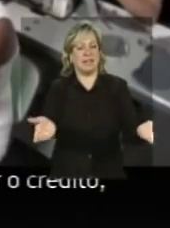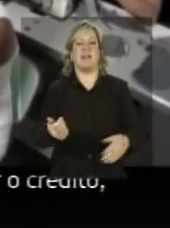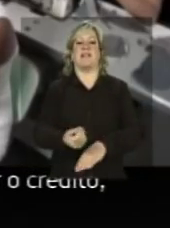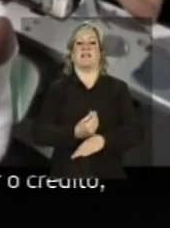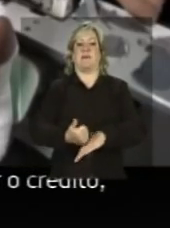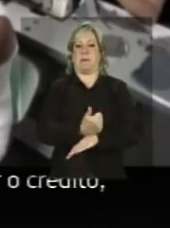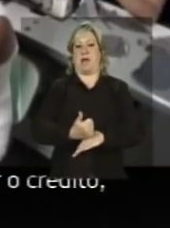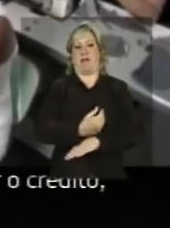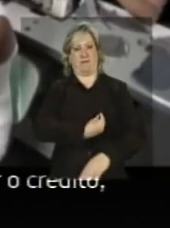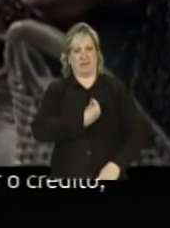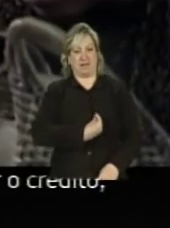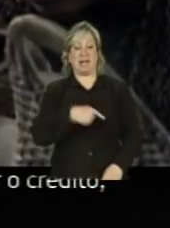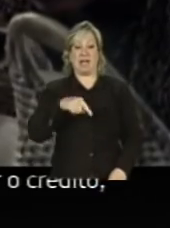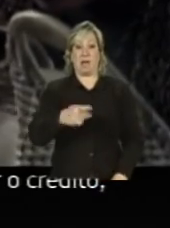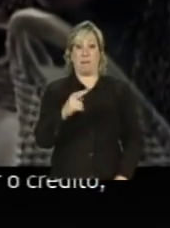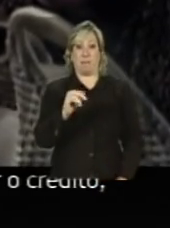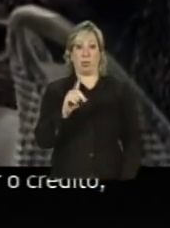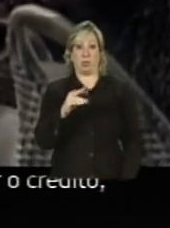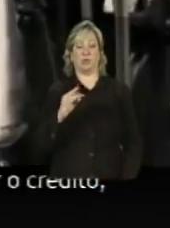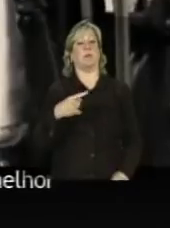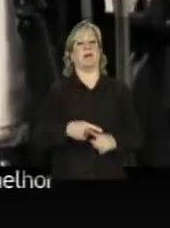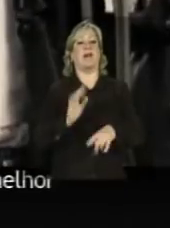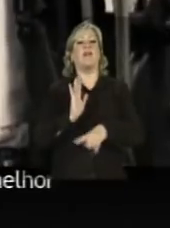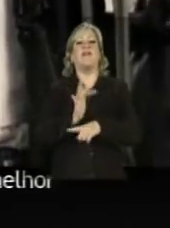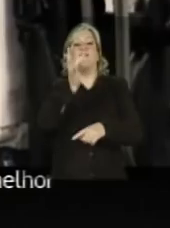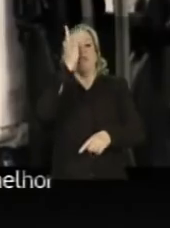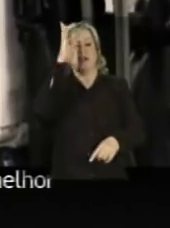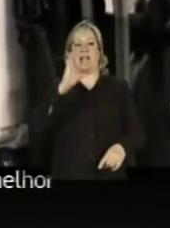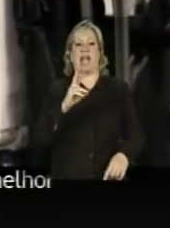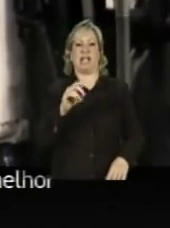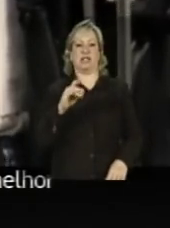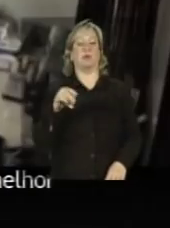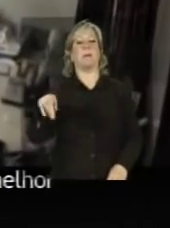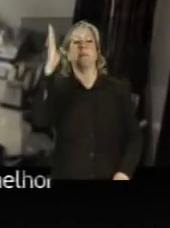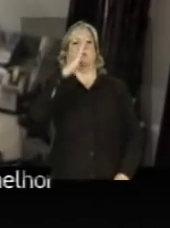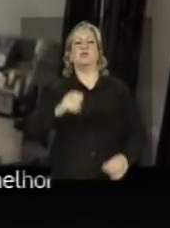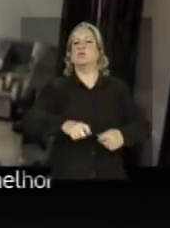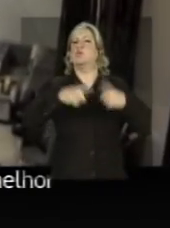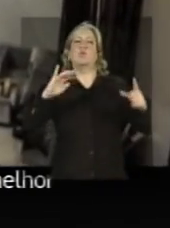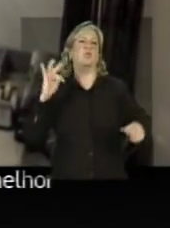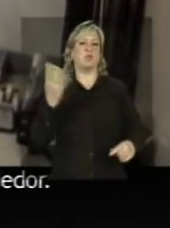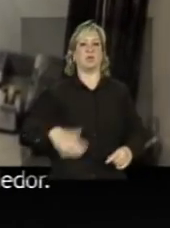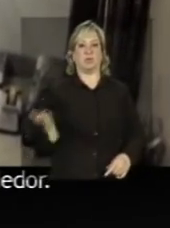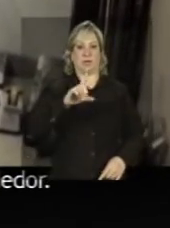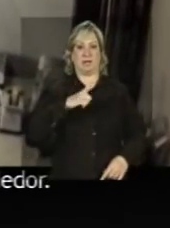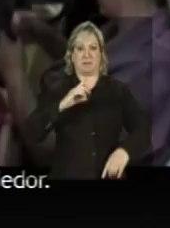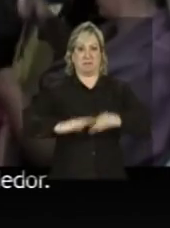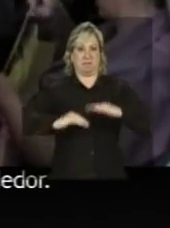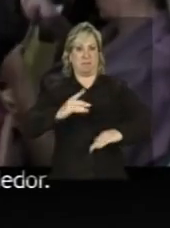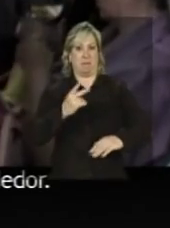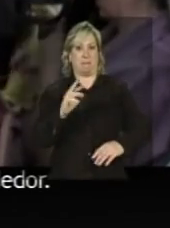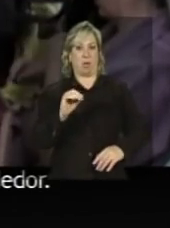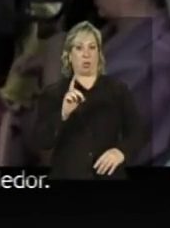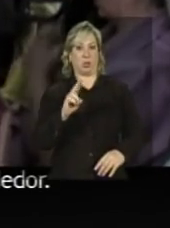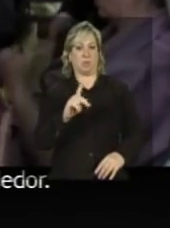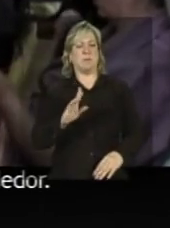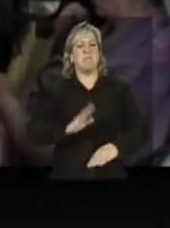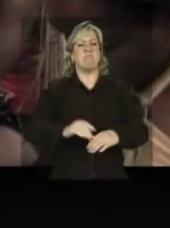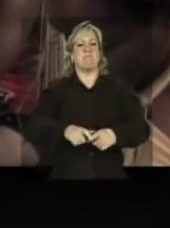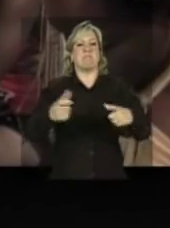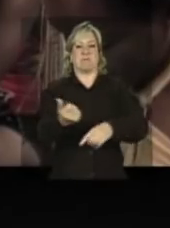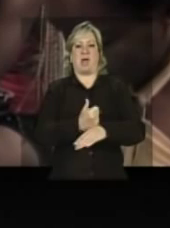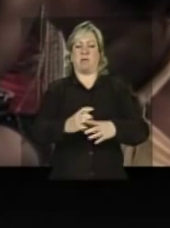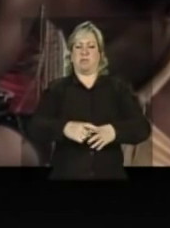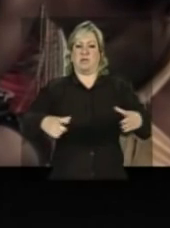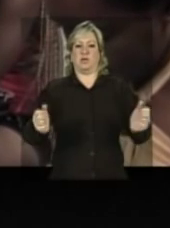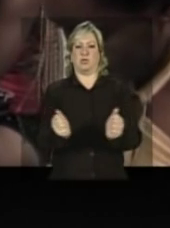Ele é produtivo porque, ao facilitar o crédito, o Brasil inteiro produz mais e melhor e cresce junto com o empreendedor.